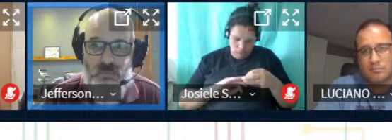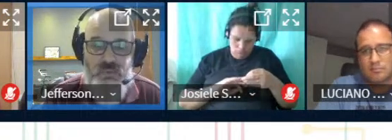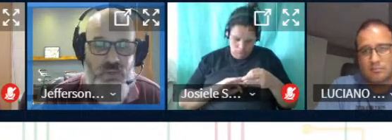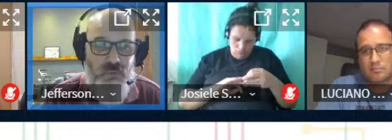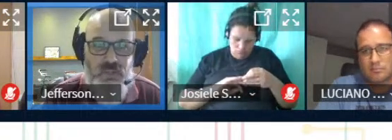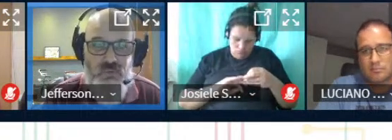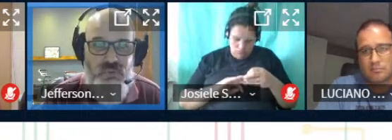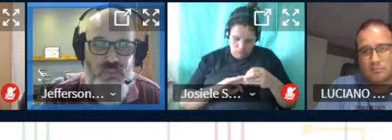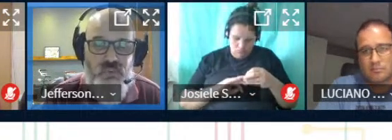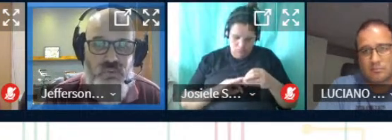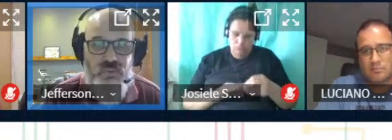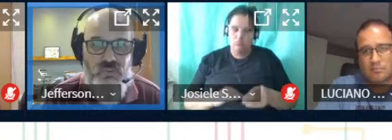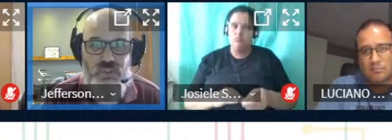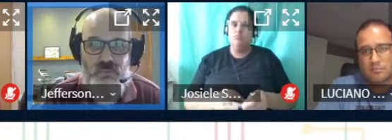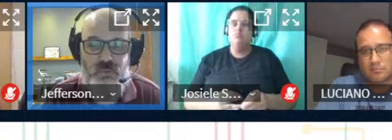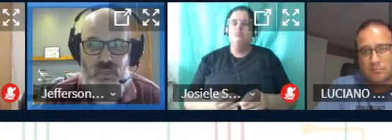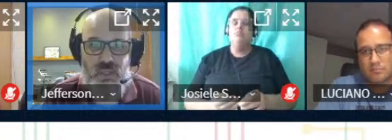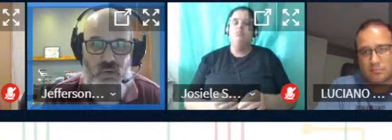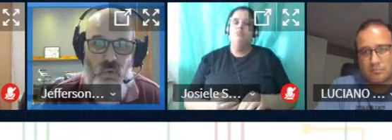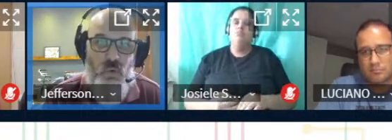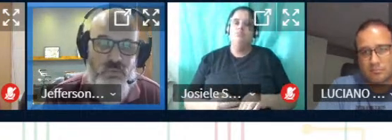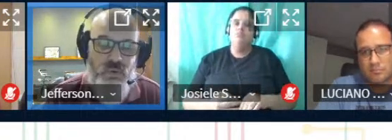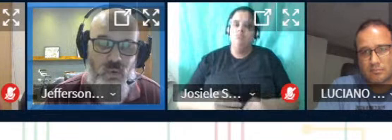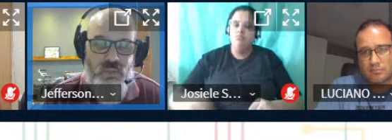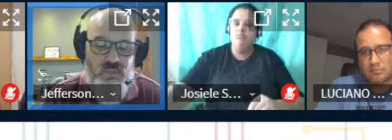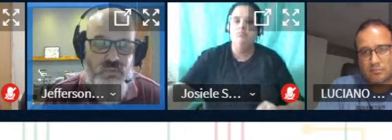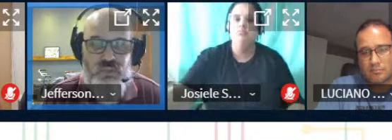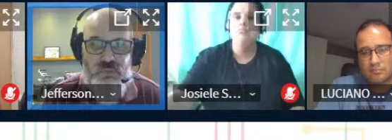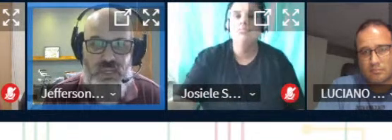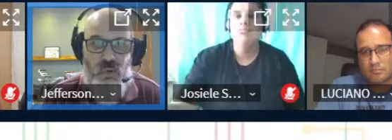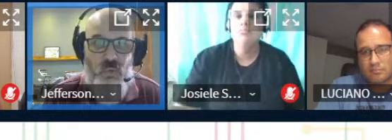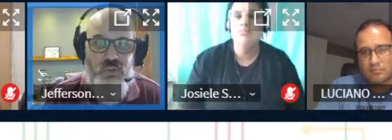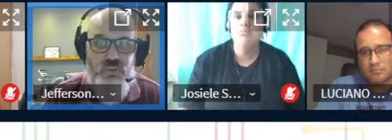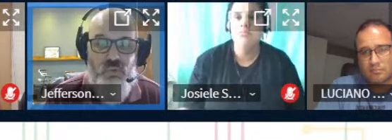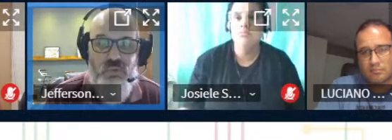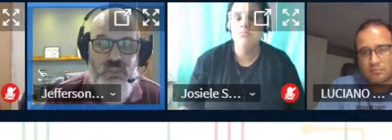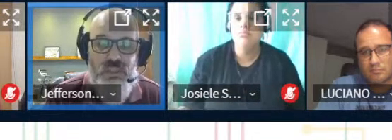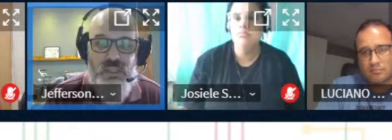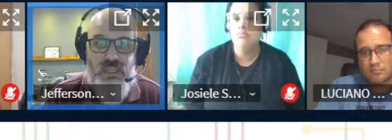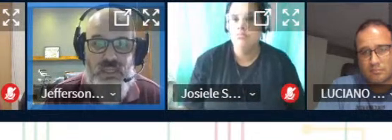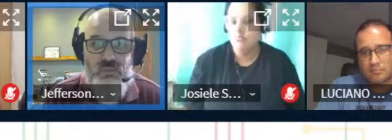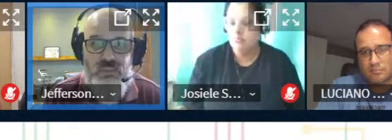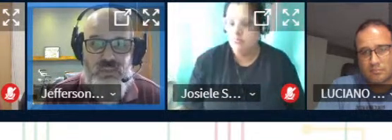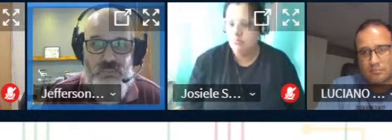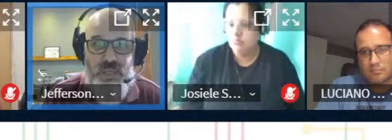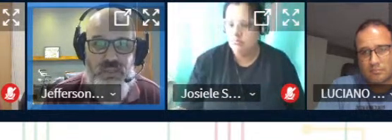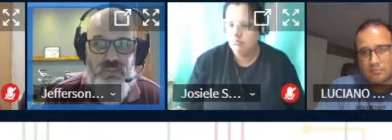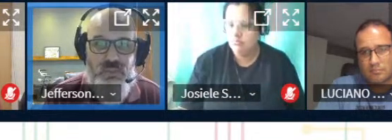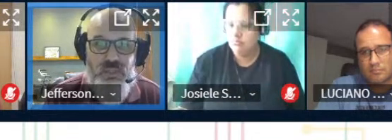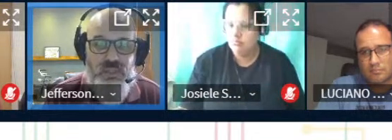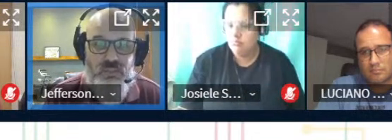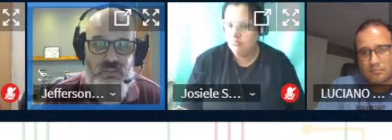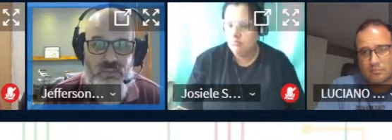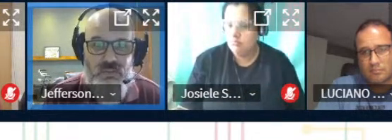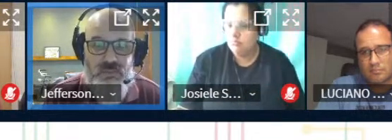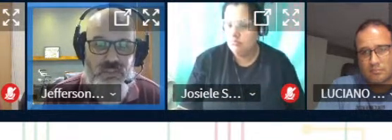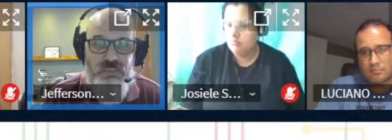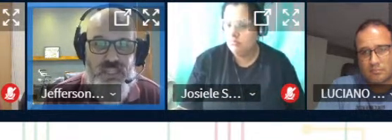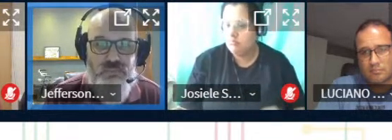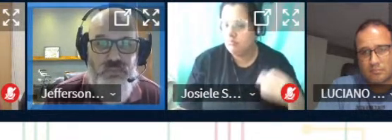porque é muito frequente tu ouvir discursos do tipo ou das duas, uma, né? Ou eu estou no ensino médio